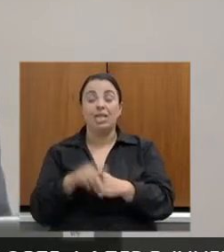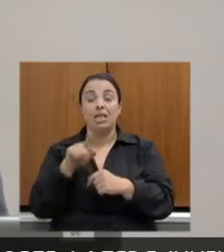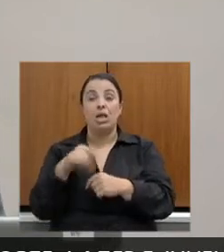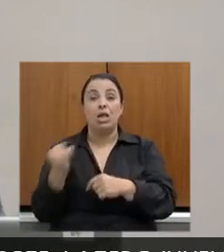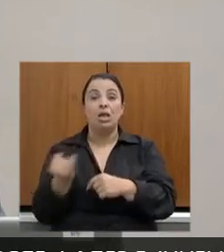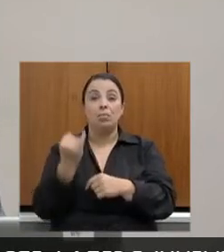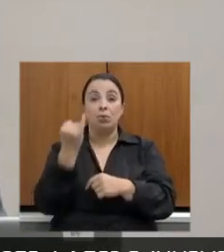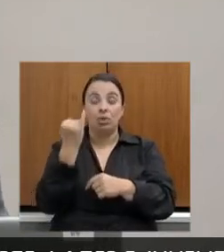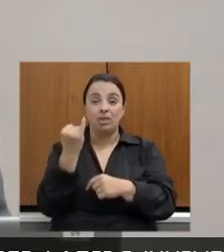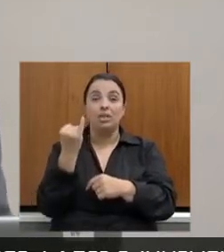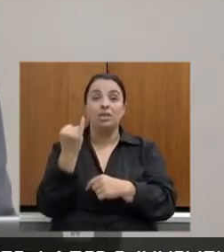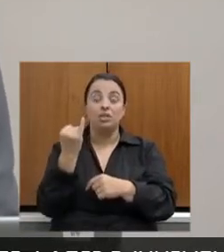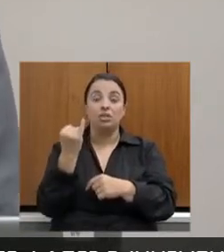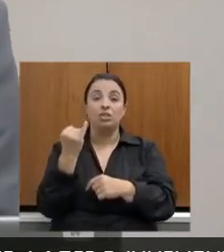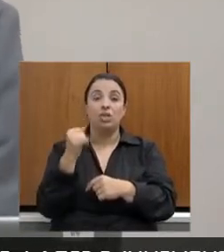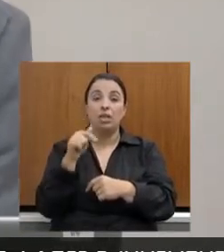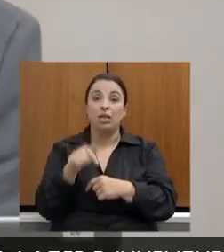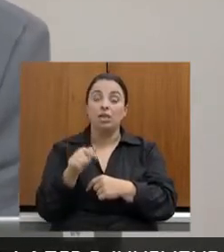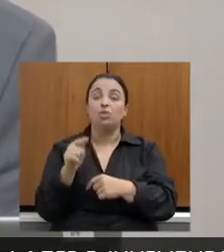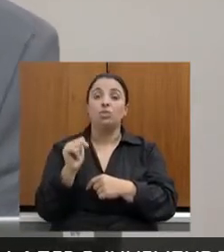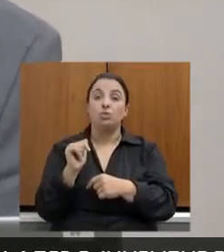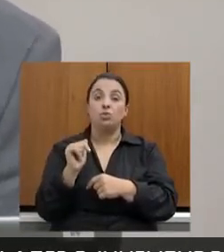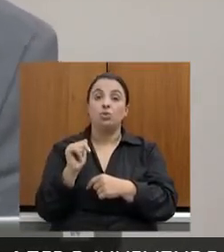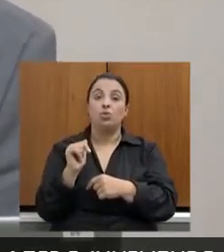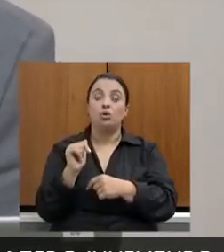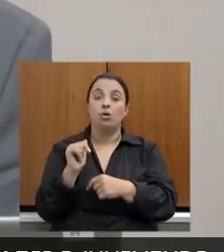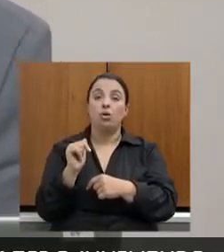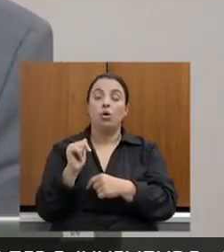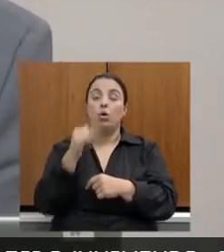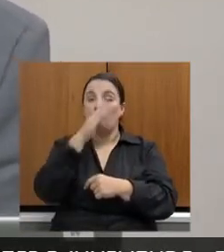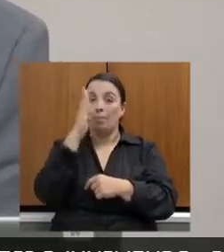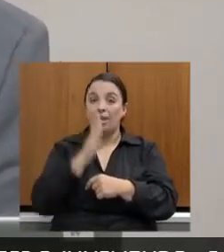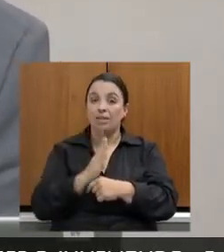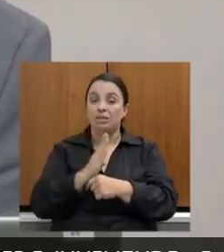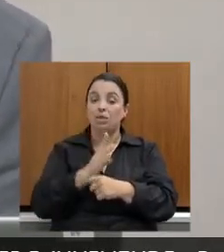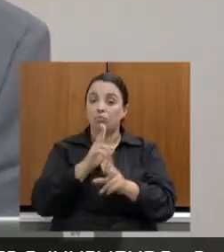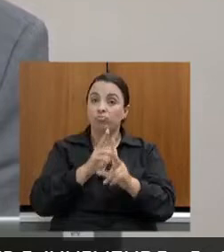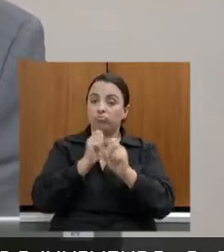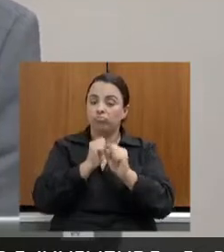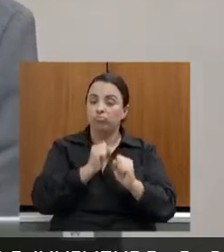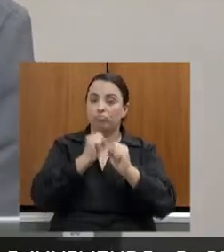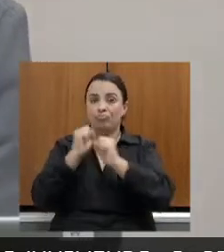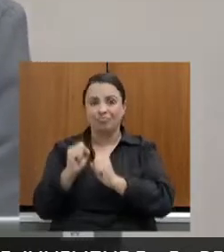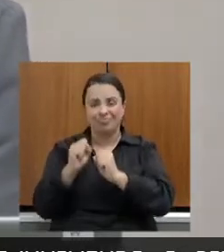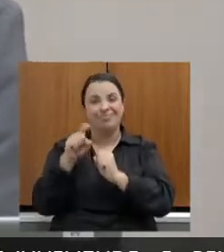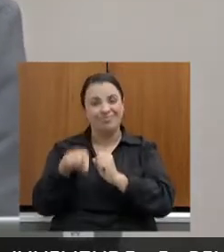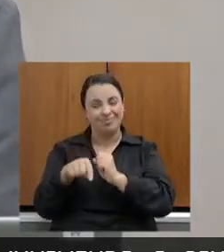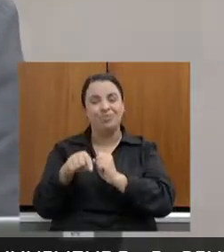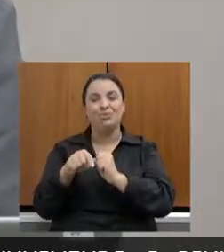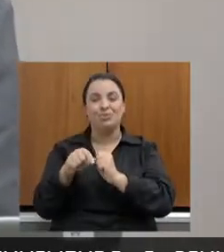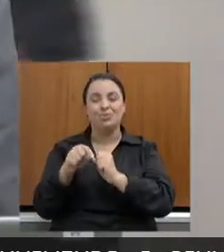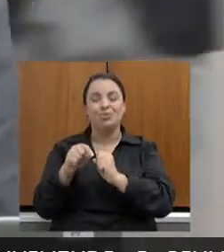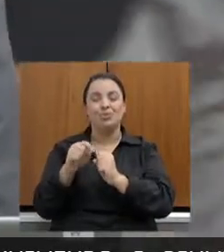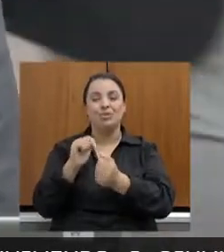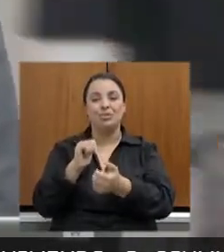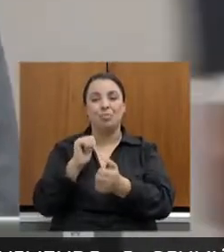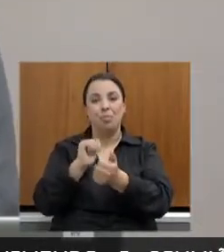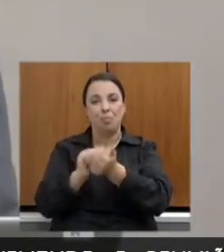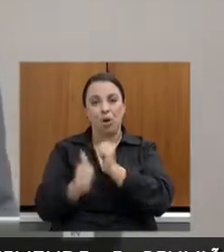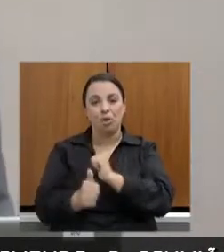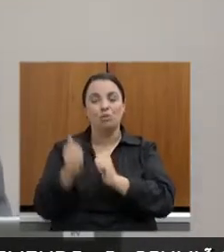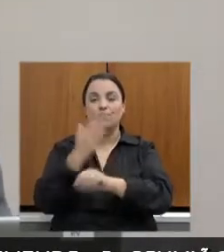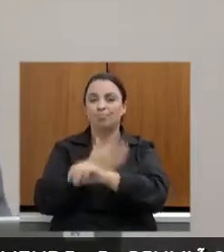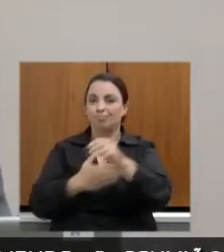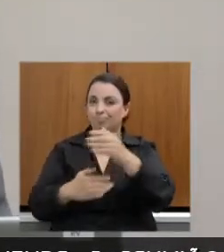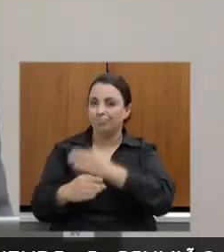importância isso mesmo, o Brasil é potência no esporte para o Olímpico, potência mundial e